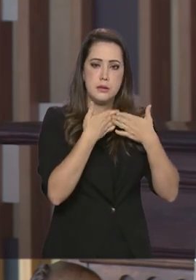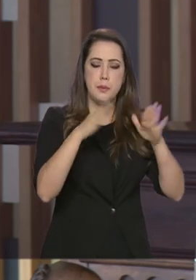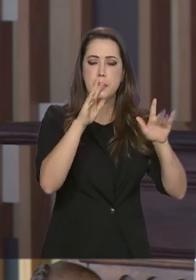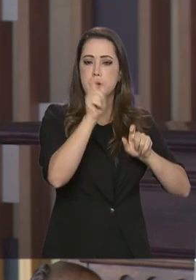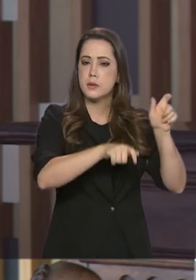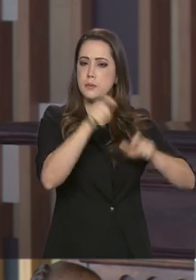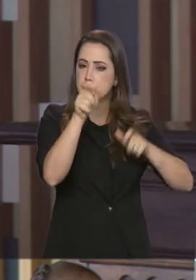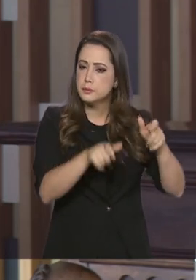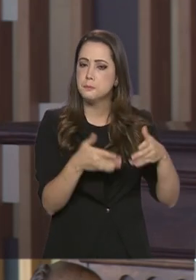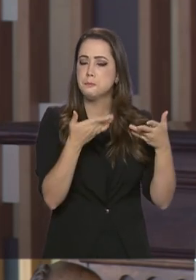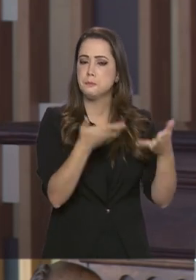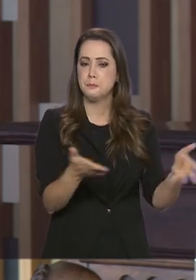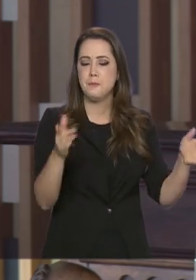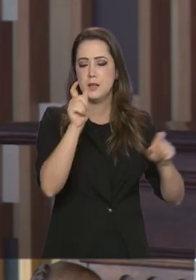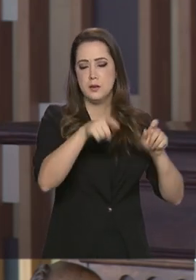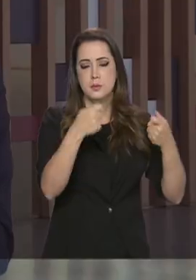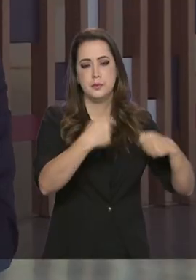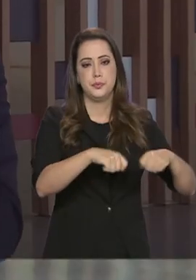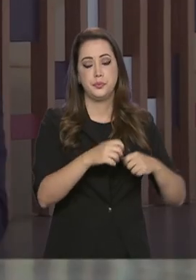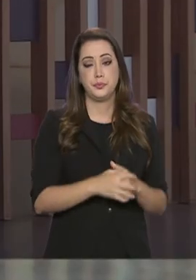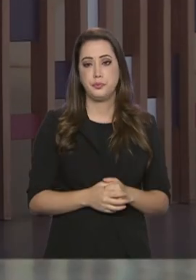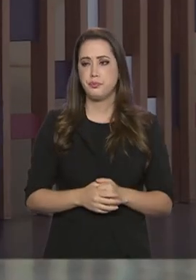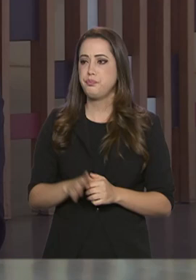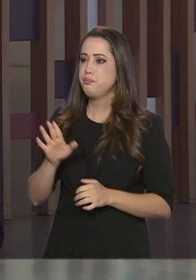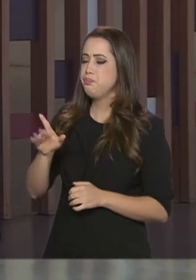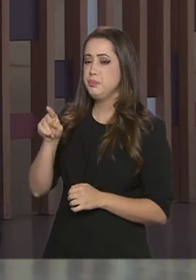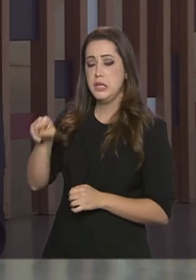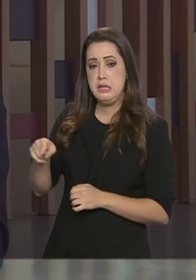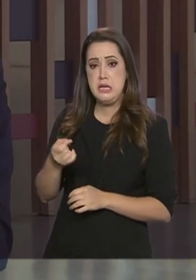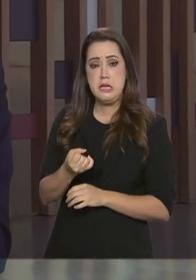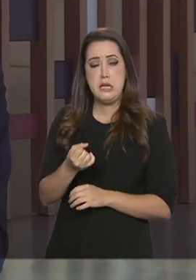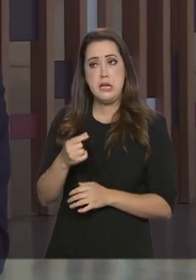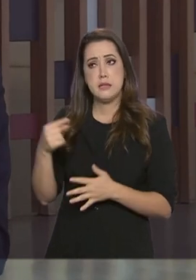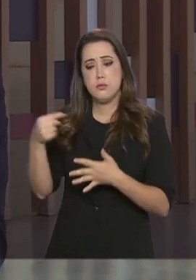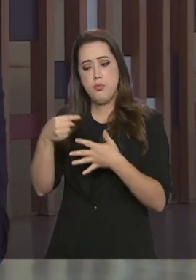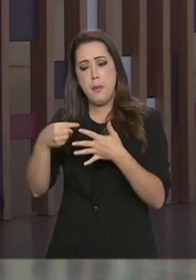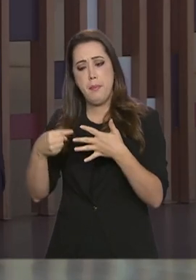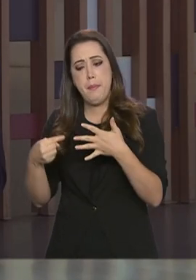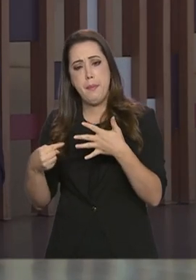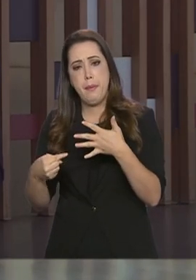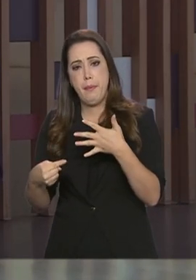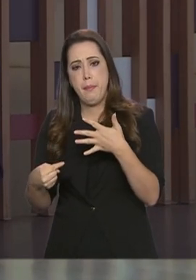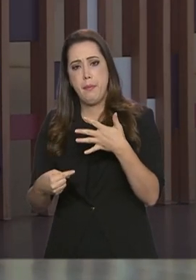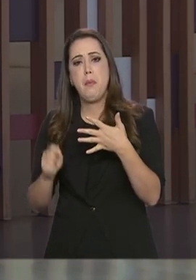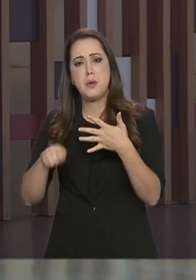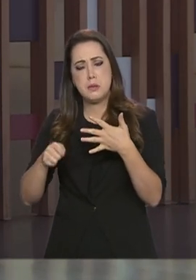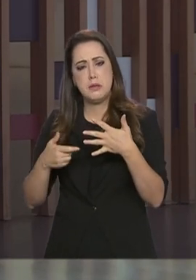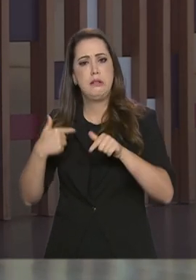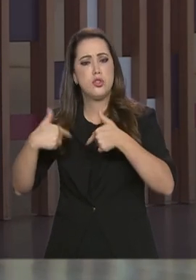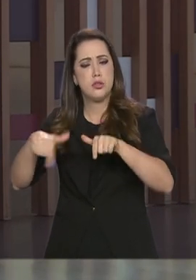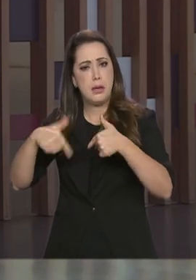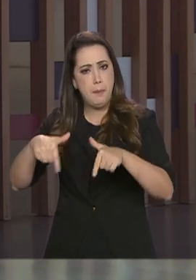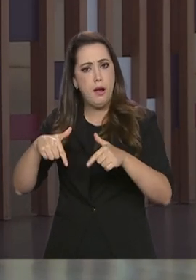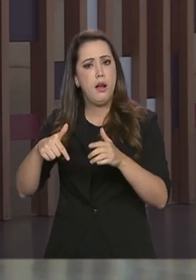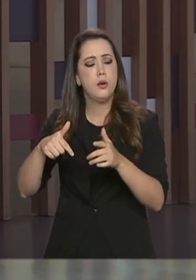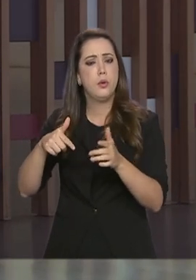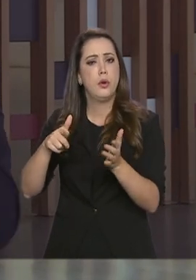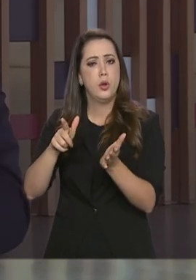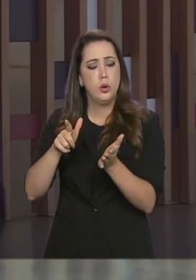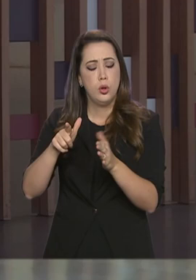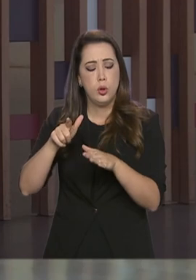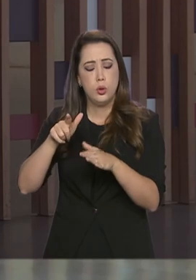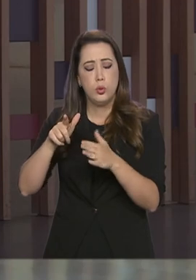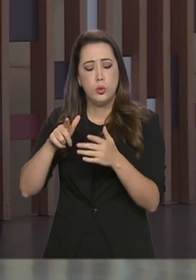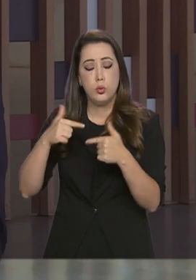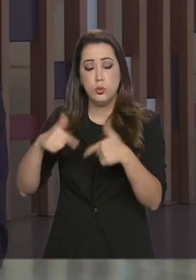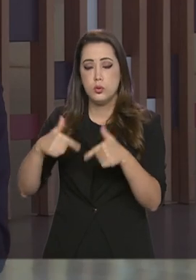pessoas, para fazer o que os brasileiros precisam. Agora, essa capilaridade do Ministério das Relações Exteriores do Brasil no mundo e